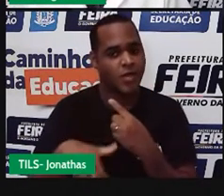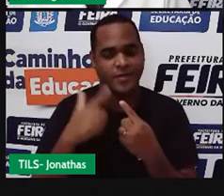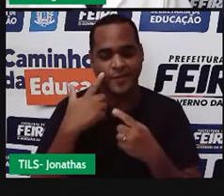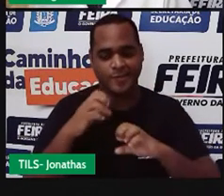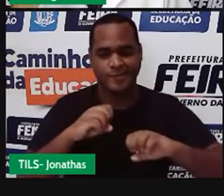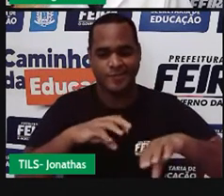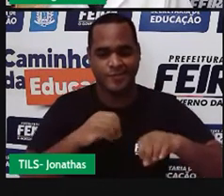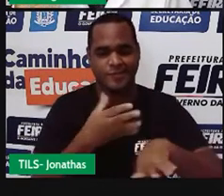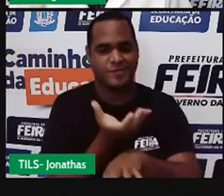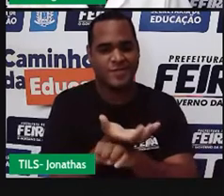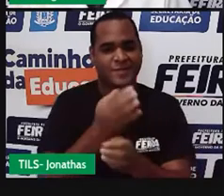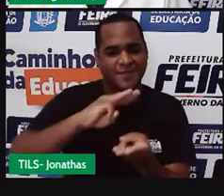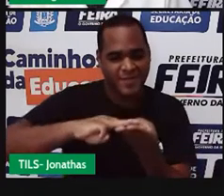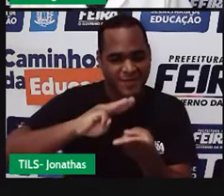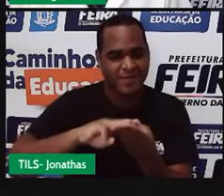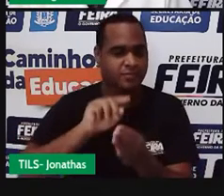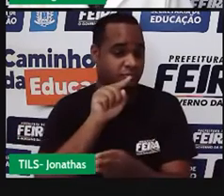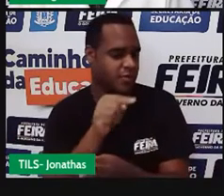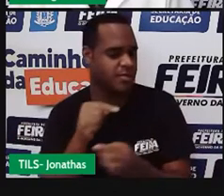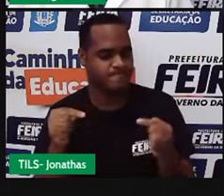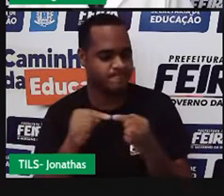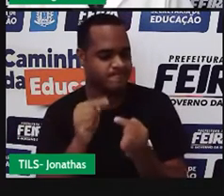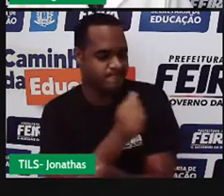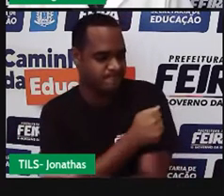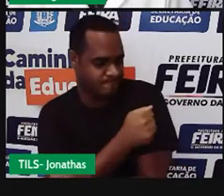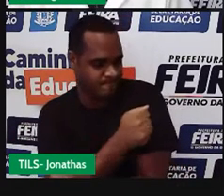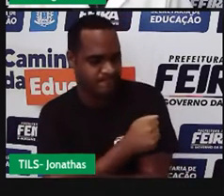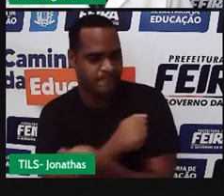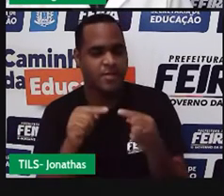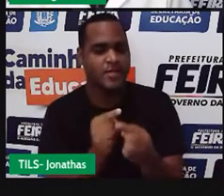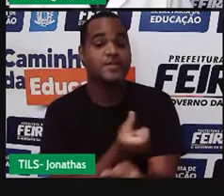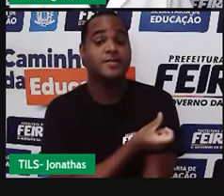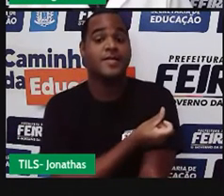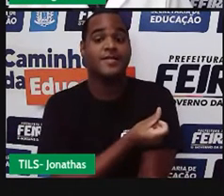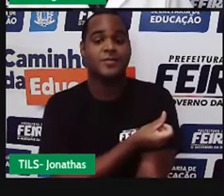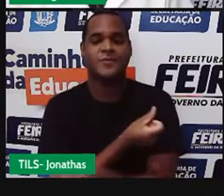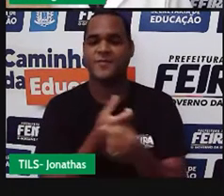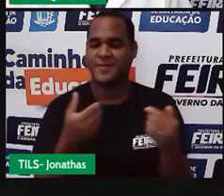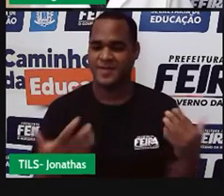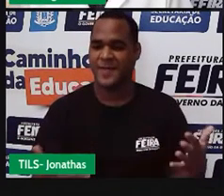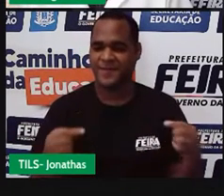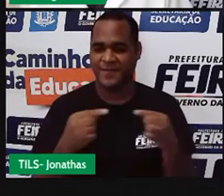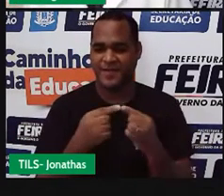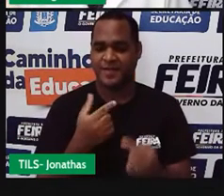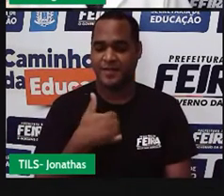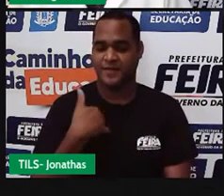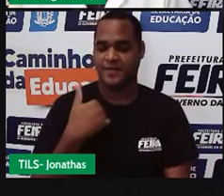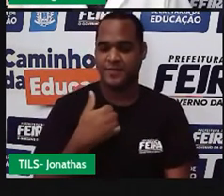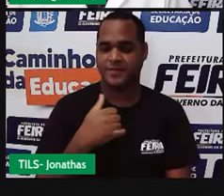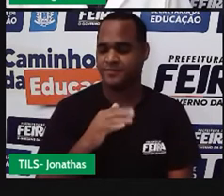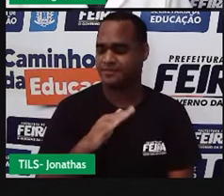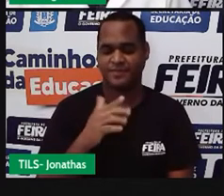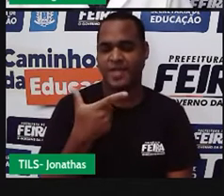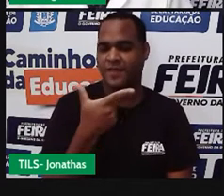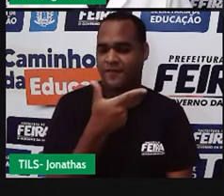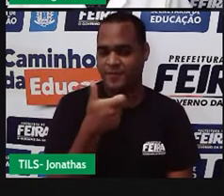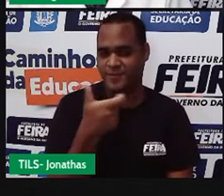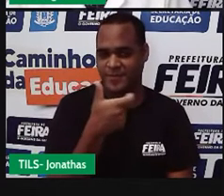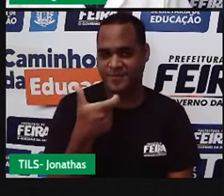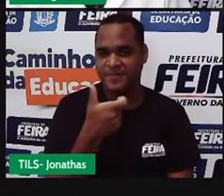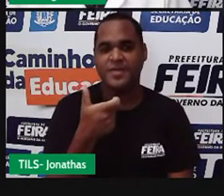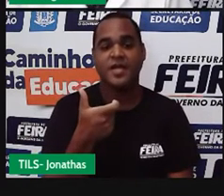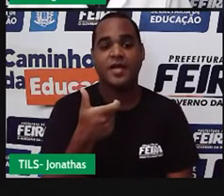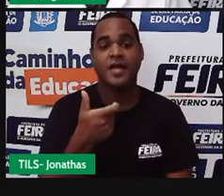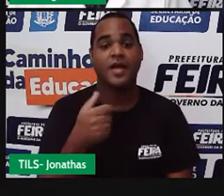matemática para vocês, estudantes do sexto ano, essa é a vigésima primeira aula, a aula de